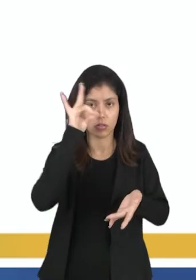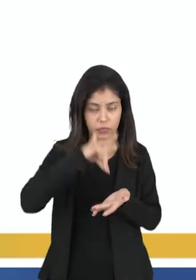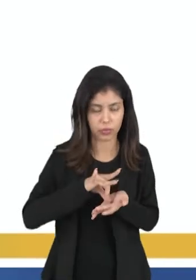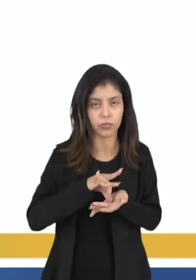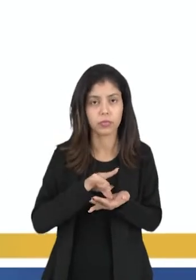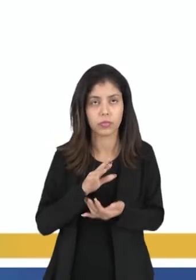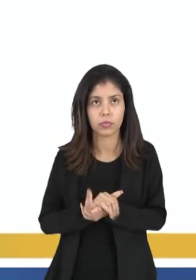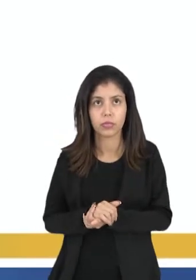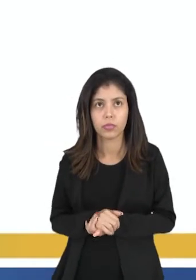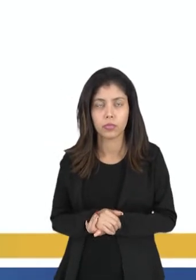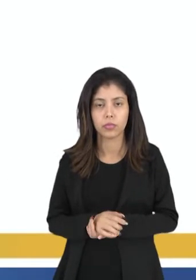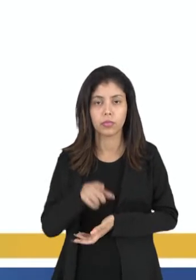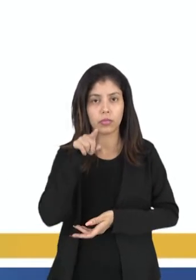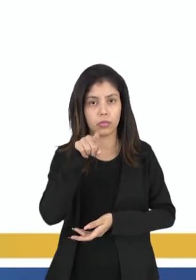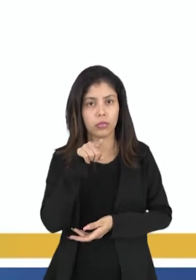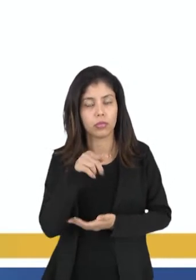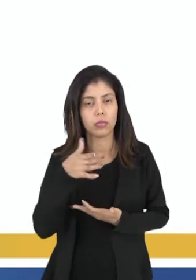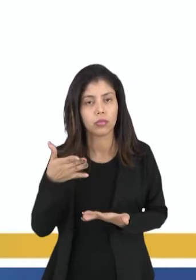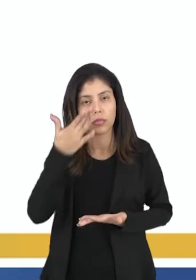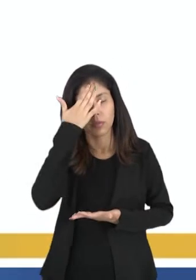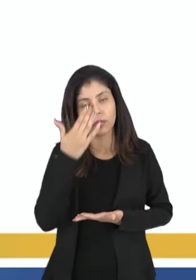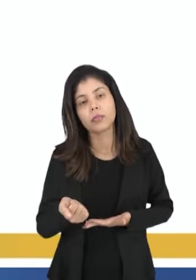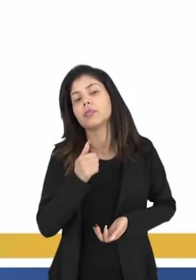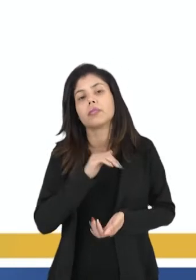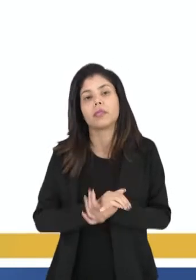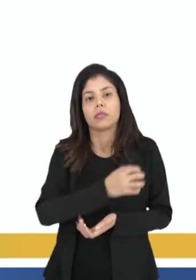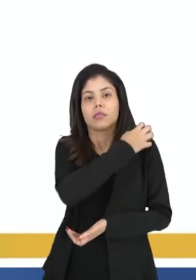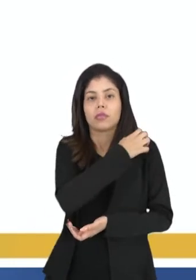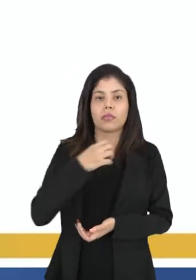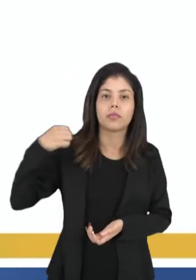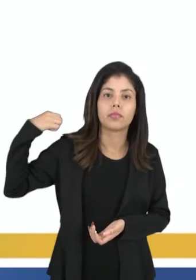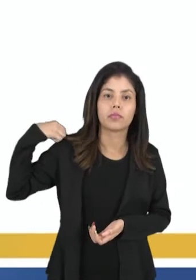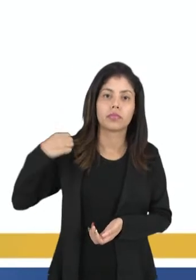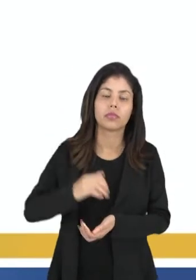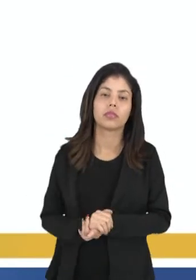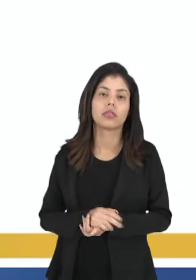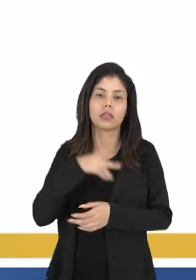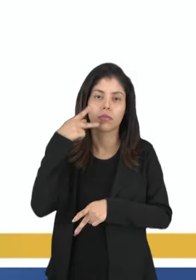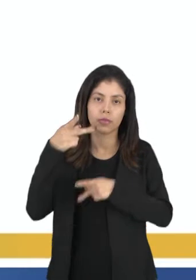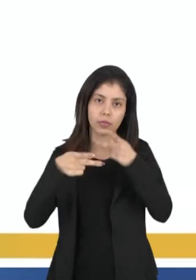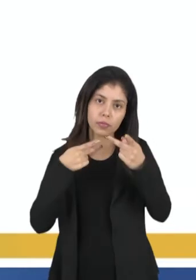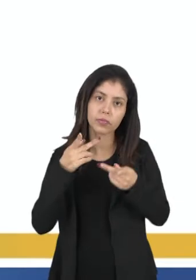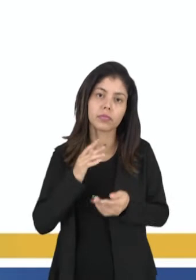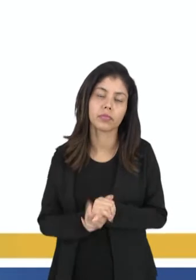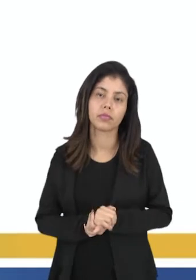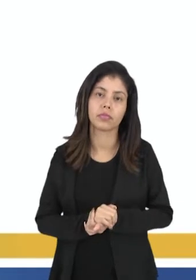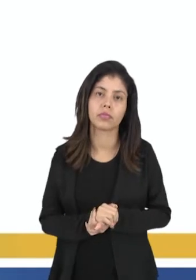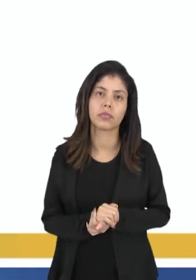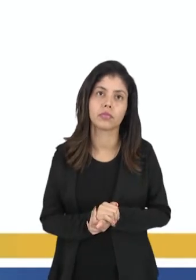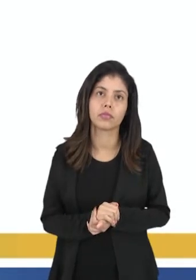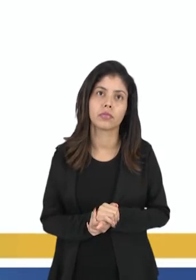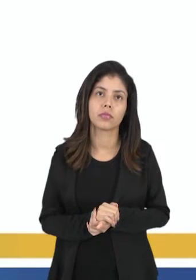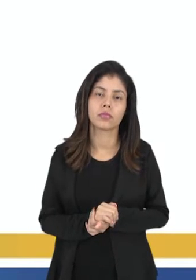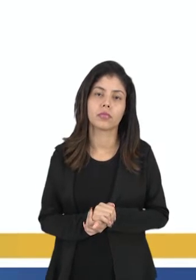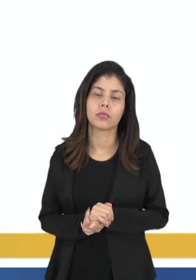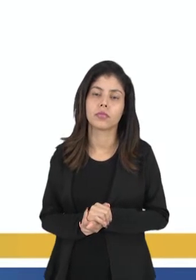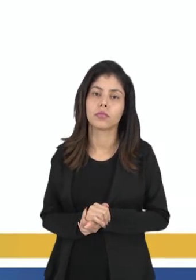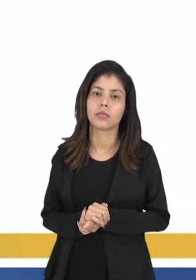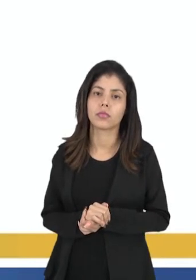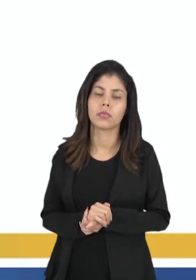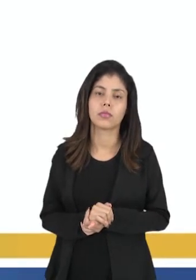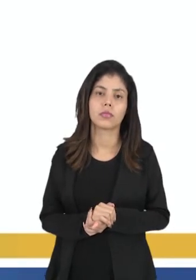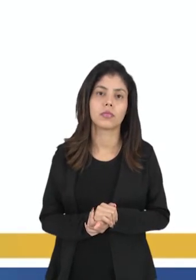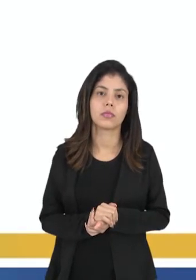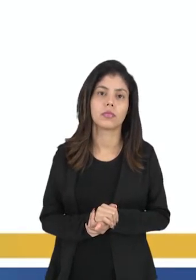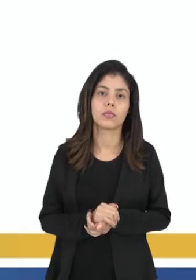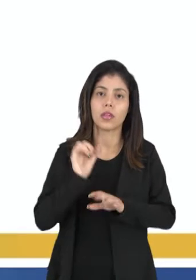verdade, e aí a gente sabe que Aristóteles vai falar sobre a ontologia, né? Ou seja,